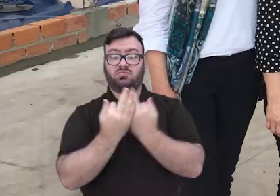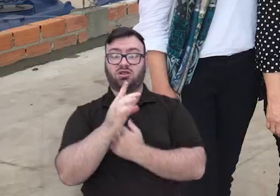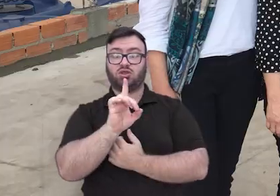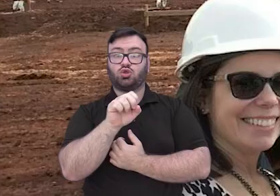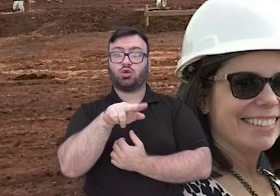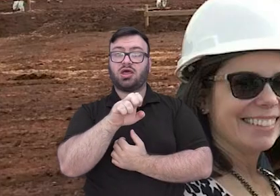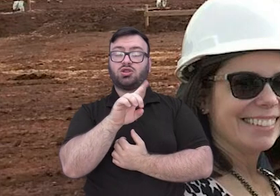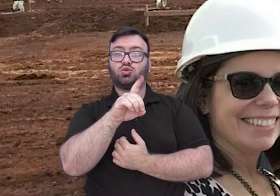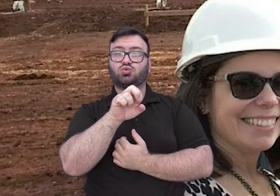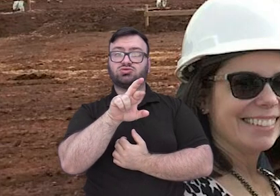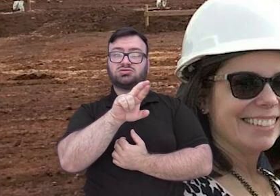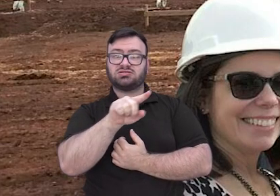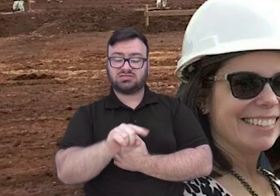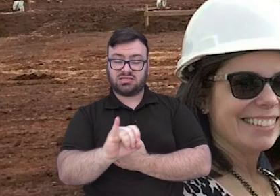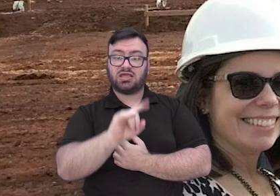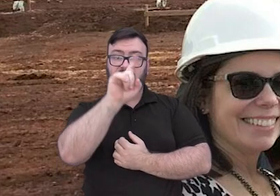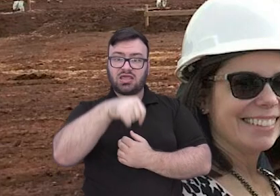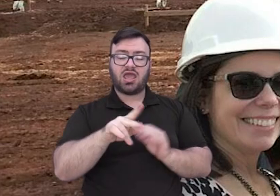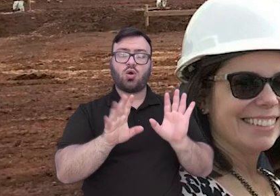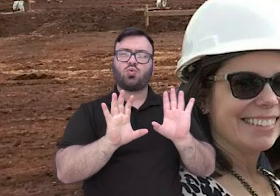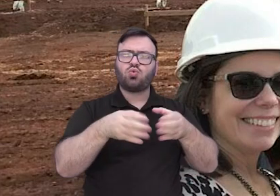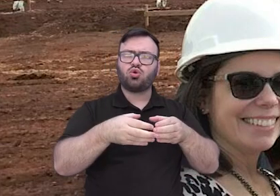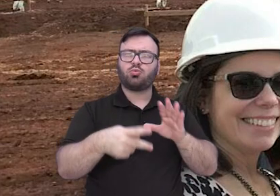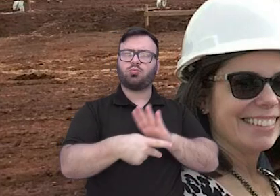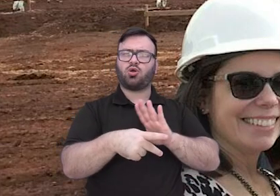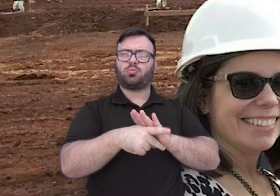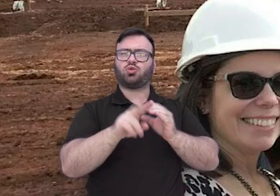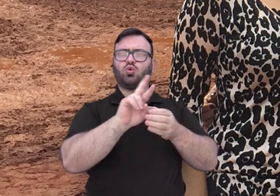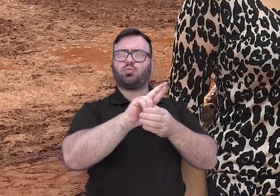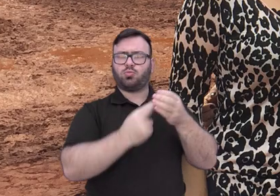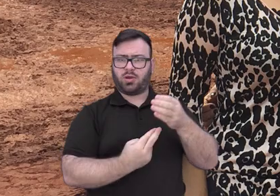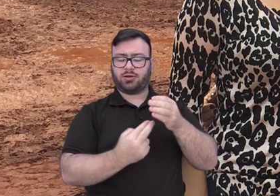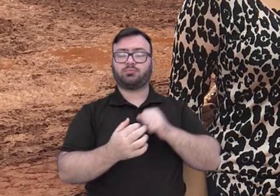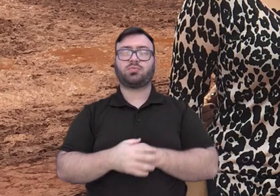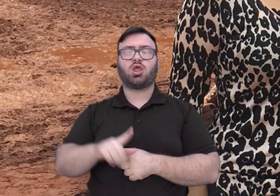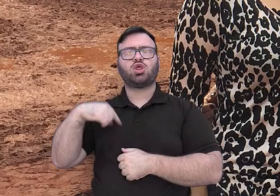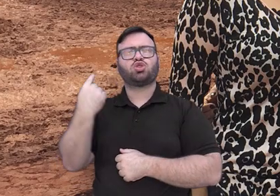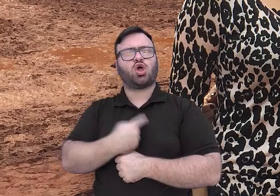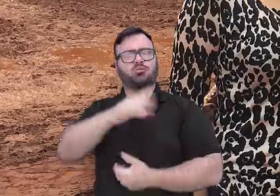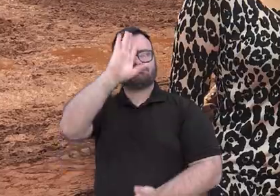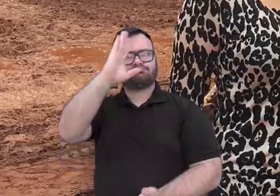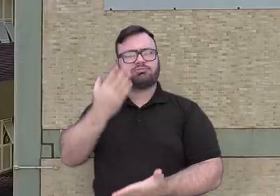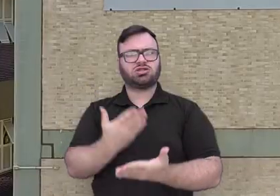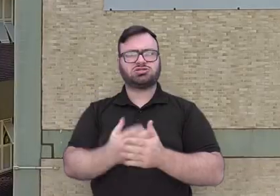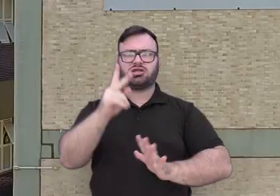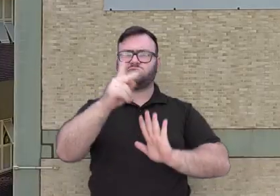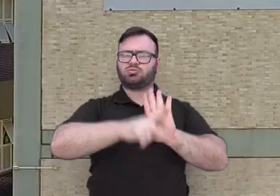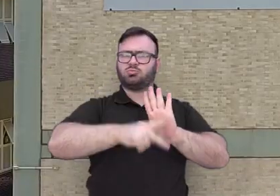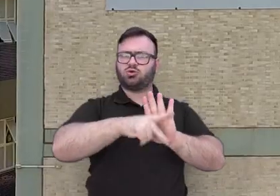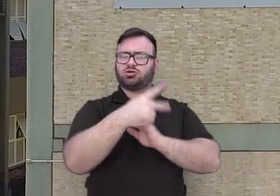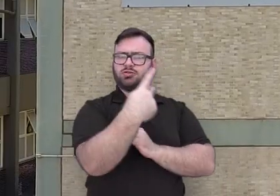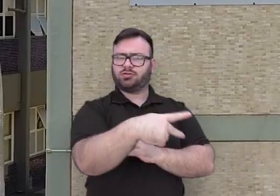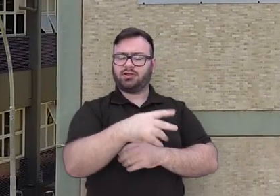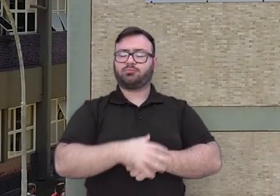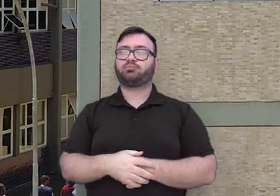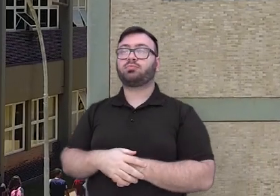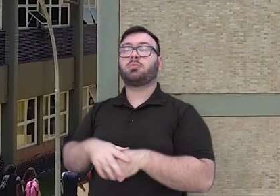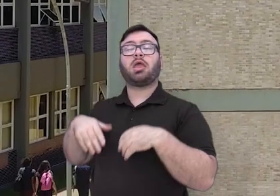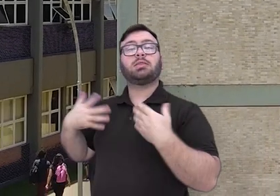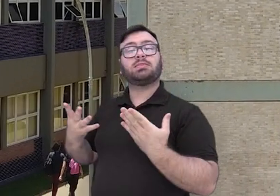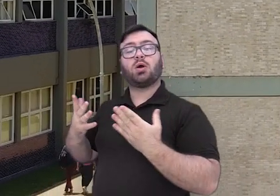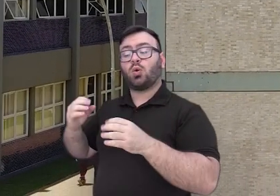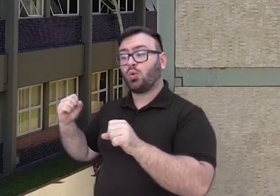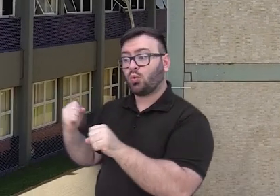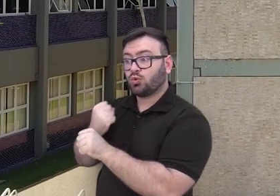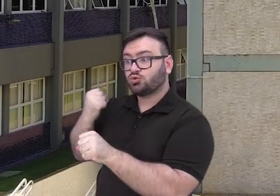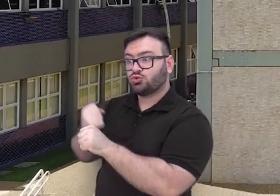Bioparque, que é um parque tecnológico de biociências. E nós acreditamos no projeto deles. O campus definitivo foi